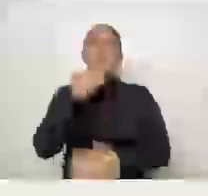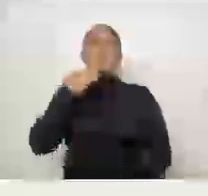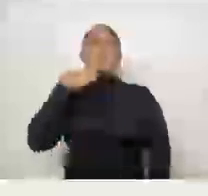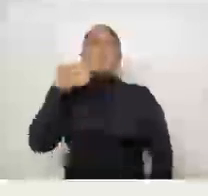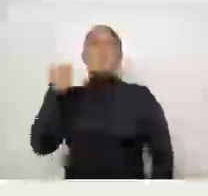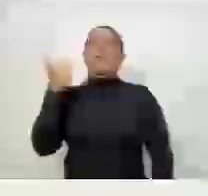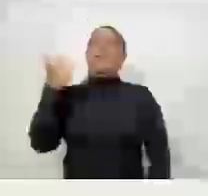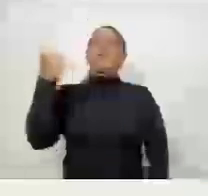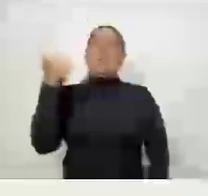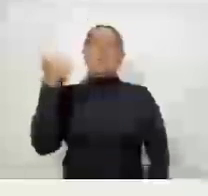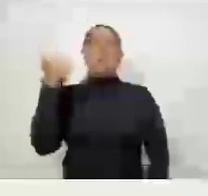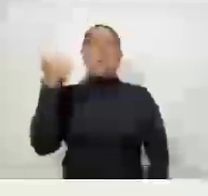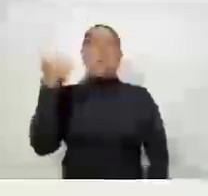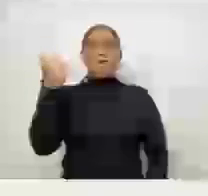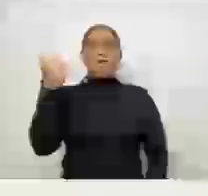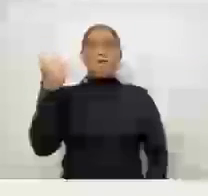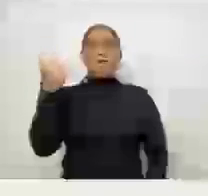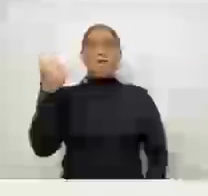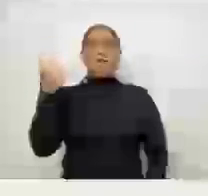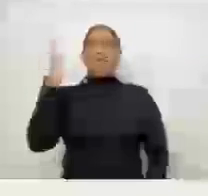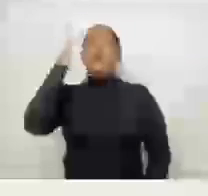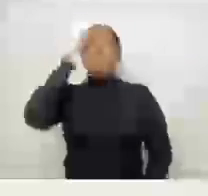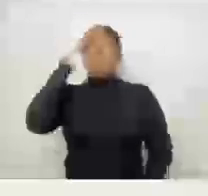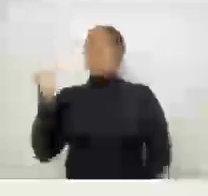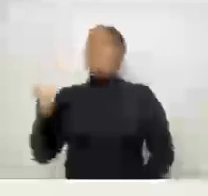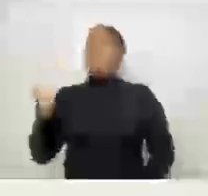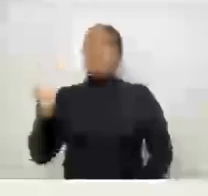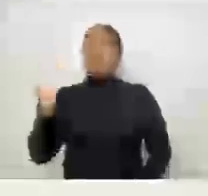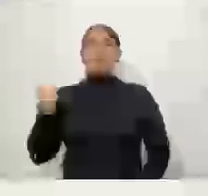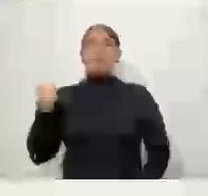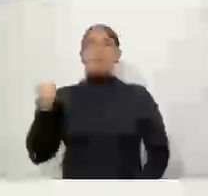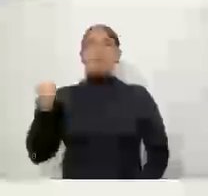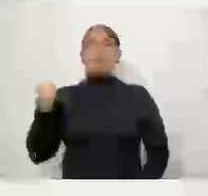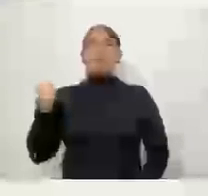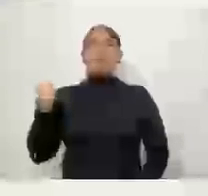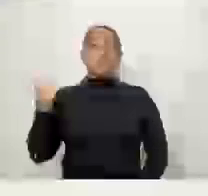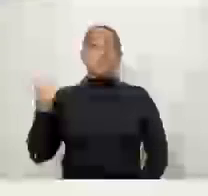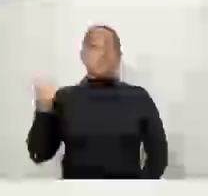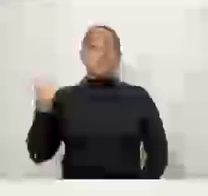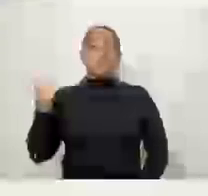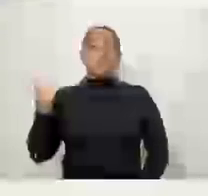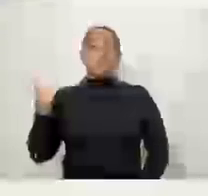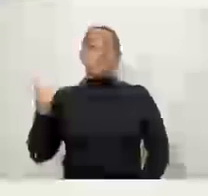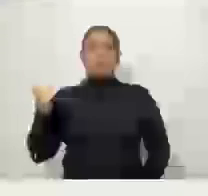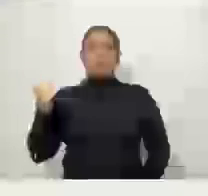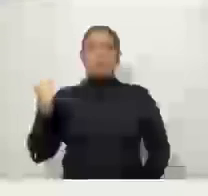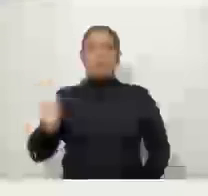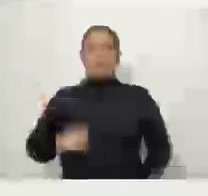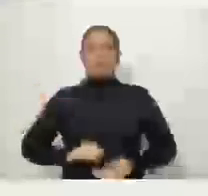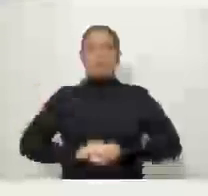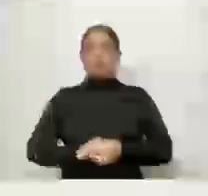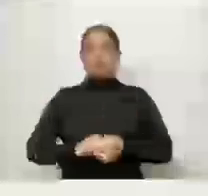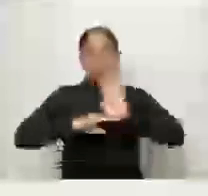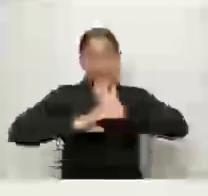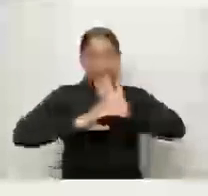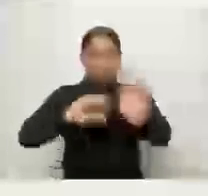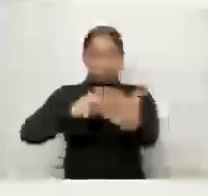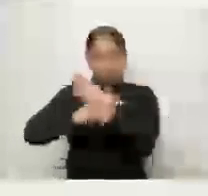a toda a comunidade dos fundos. Muito obrigado pela parte. Obrigado pela emenda aí, o senhor deputado. Estamos juntos aí para fiscalizar.